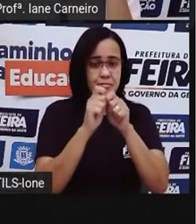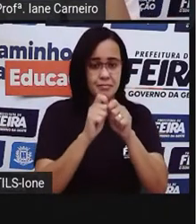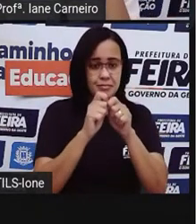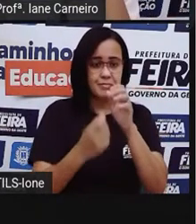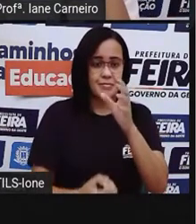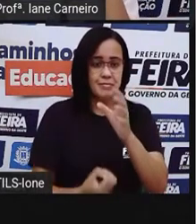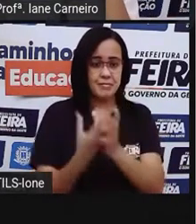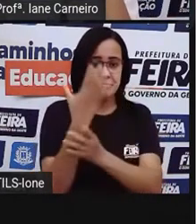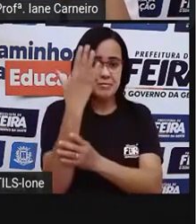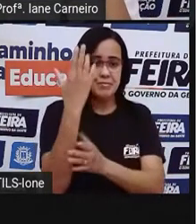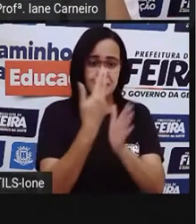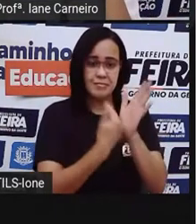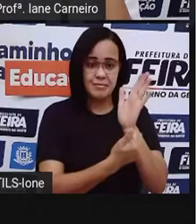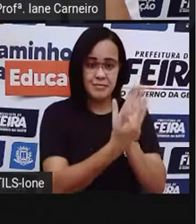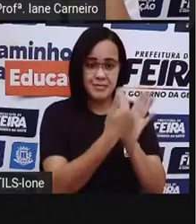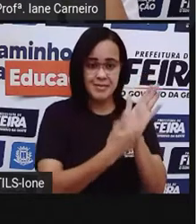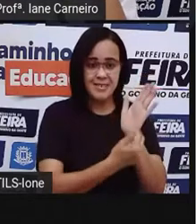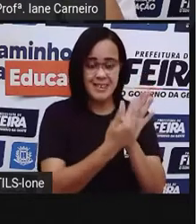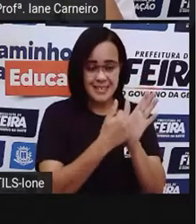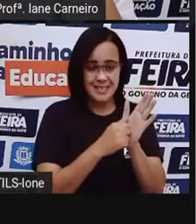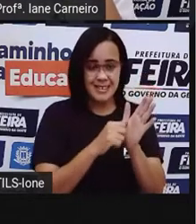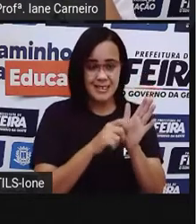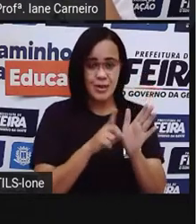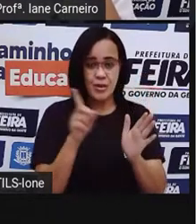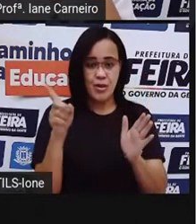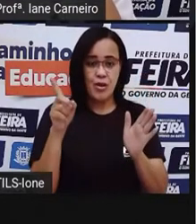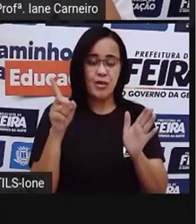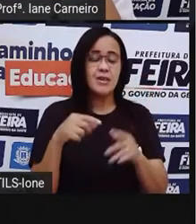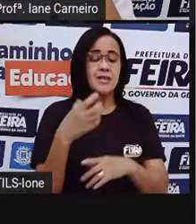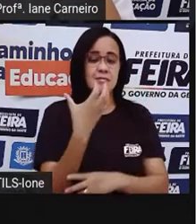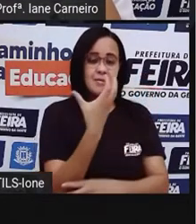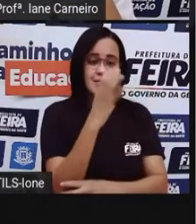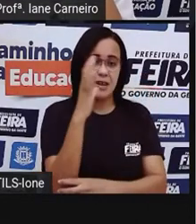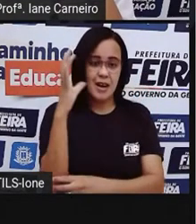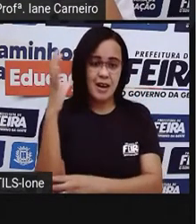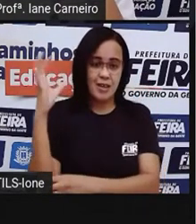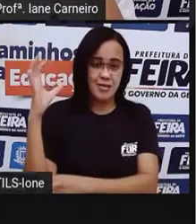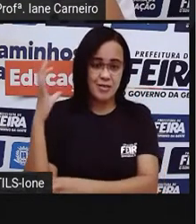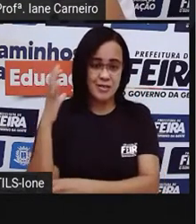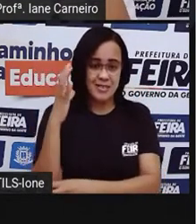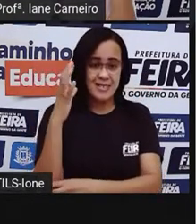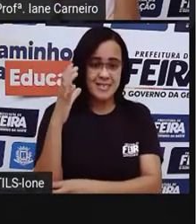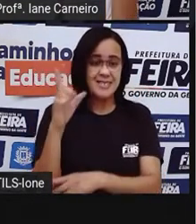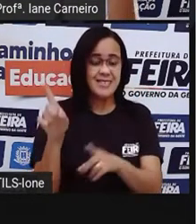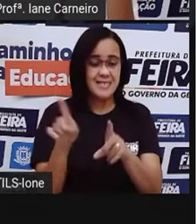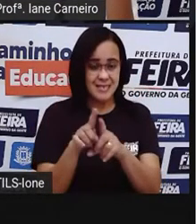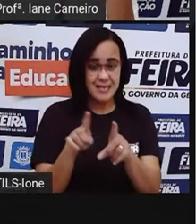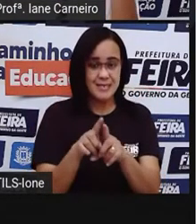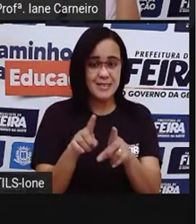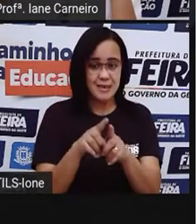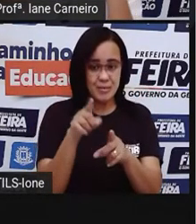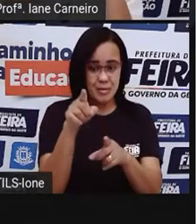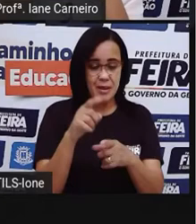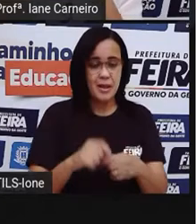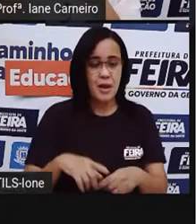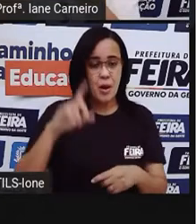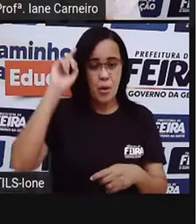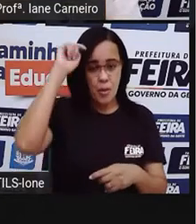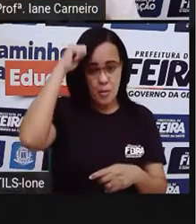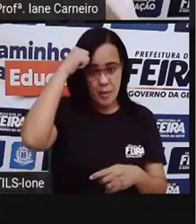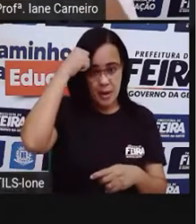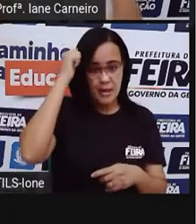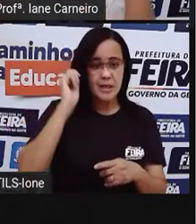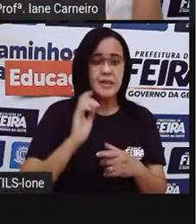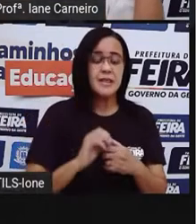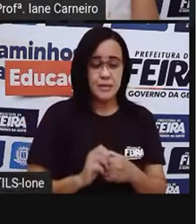Olha o outro que a Pró trouxe, né? Esse também é de azulejo, olha só. E aí, o preto, né? Foi fazendo